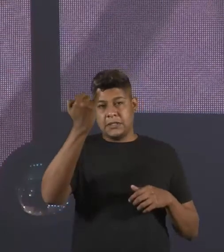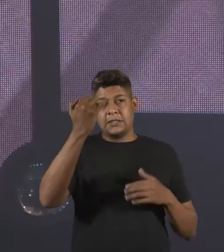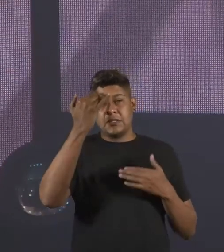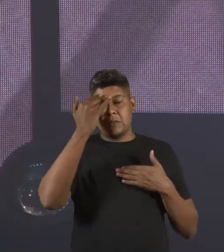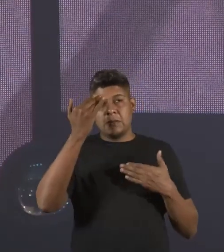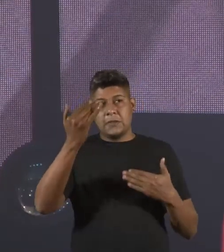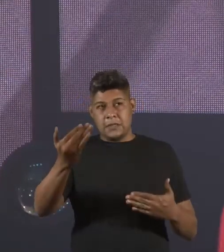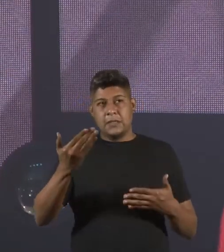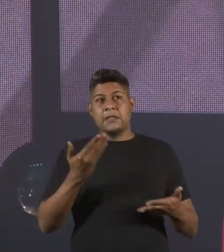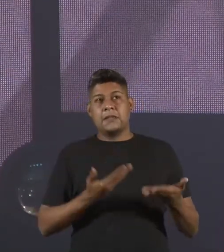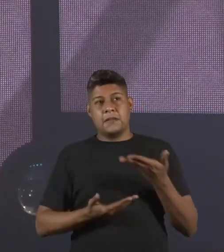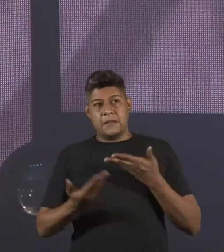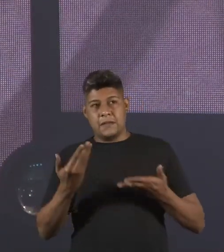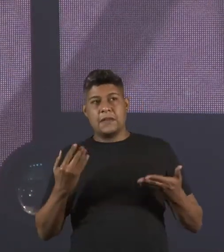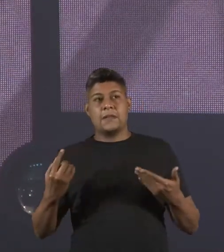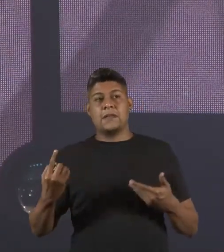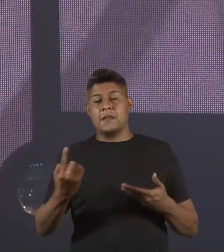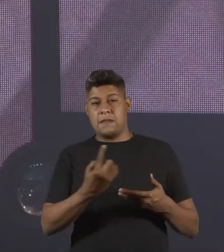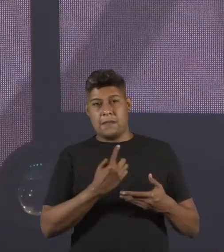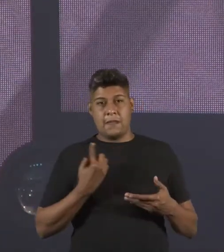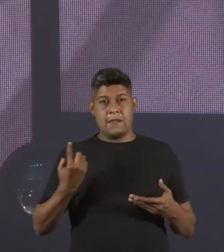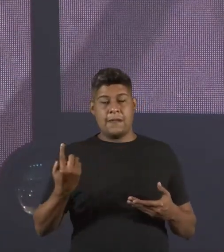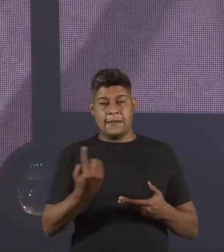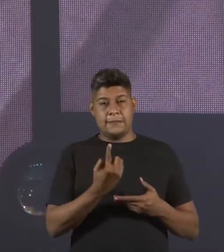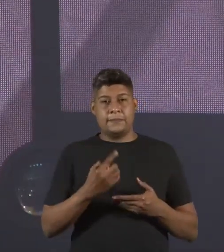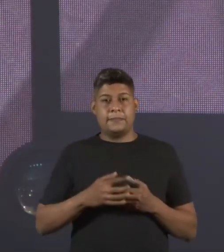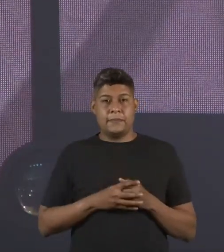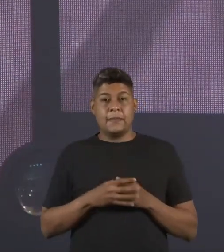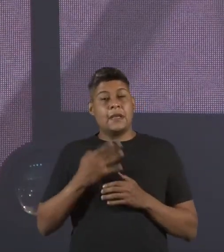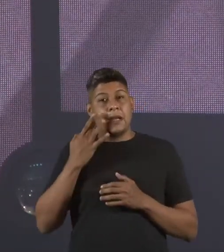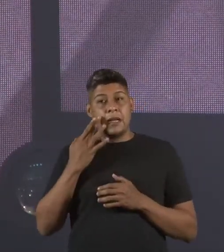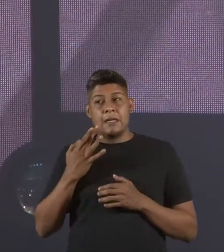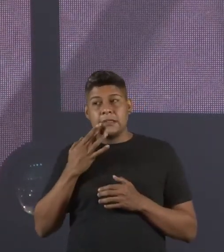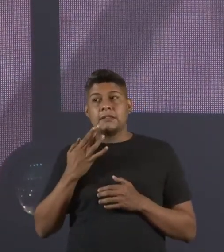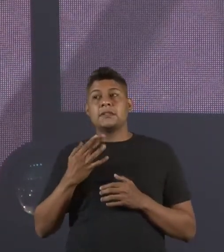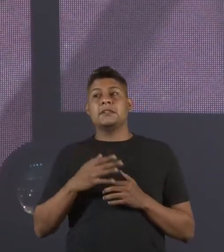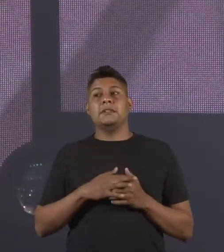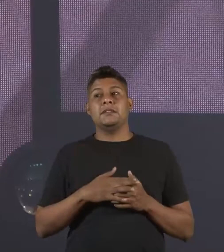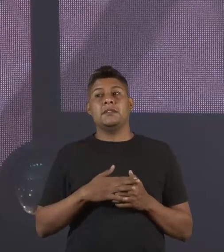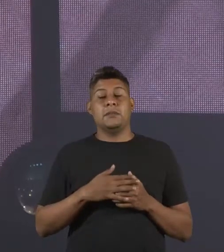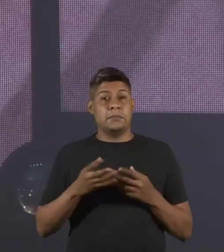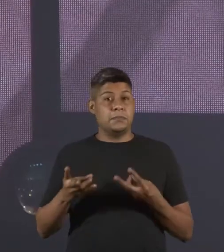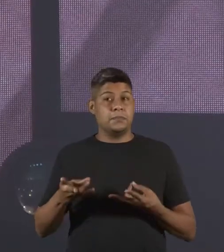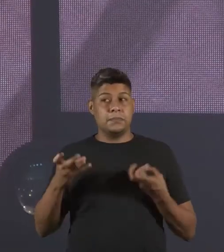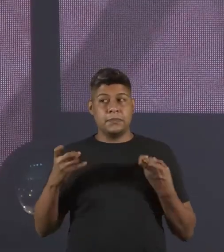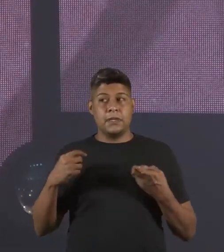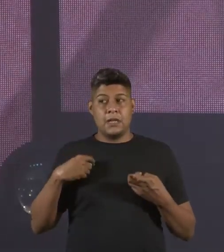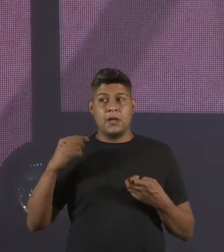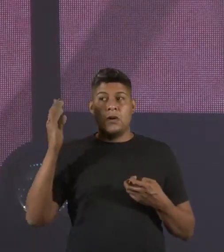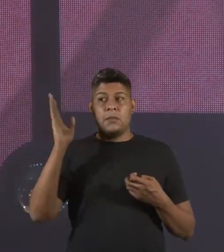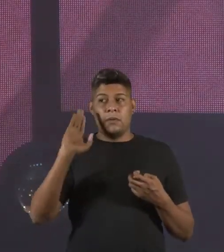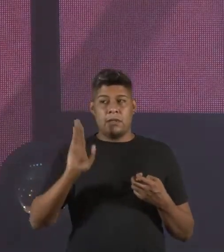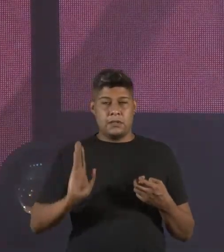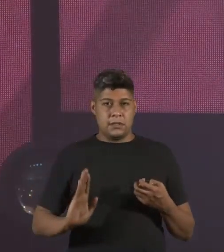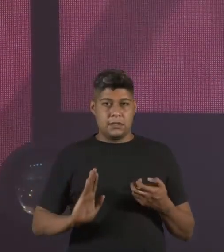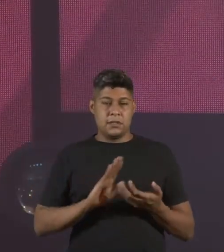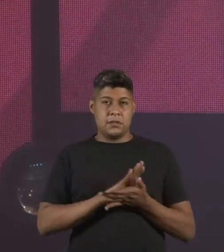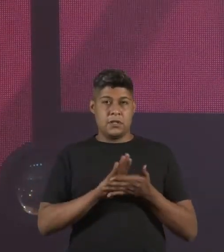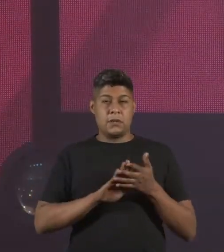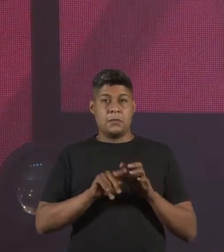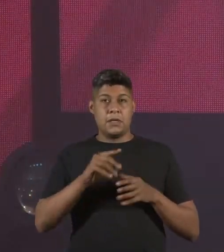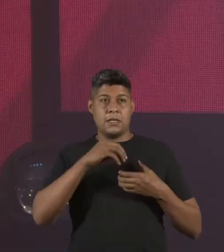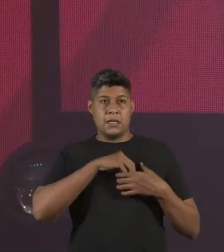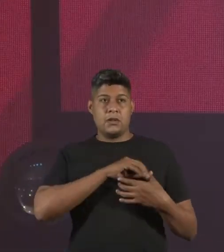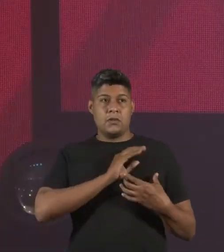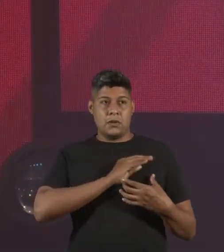obrigada por dividir com nós. Acho que, pelo meu sotaque, já perceberam que eu não sou brasileira, sou brasileira de coração,